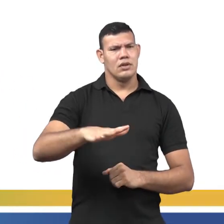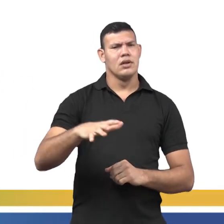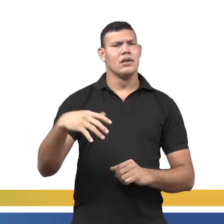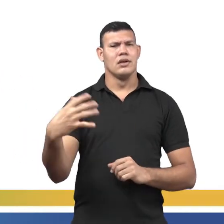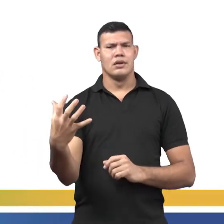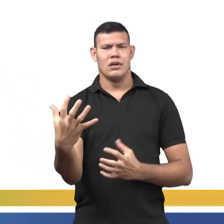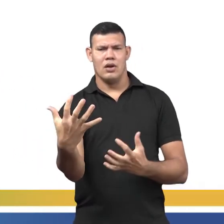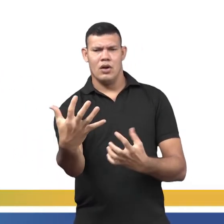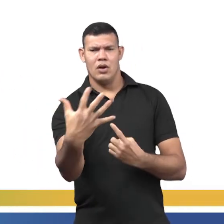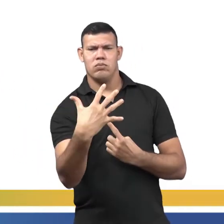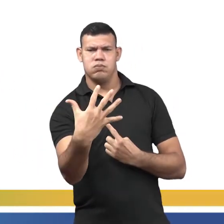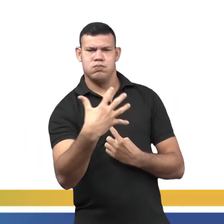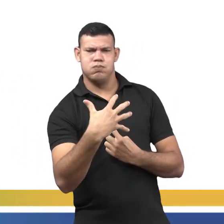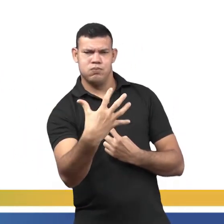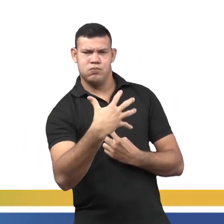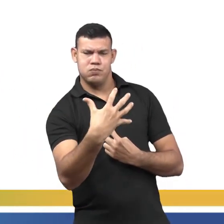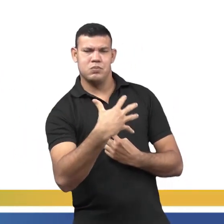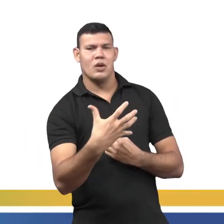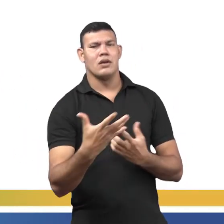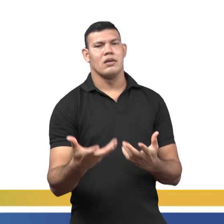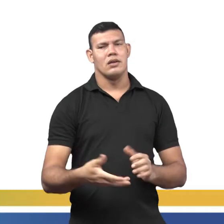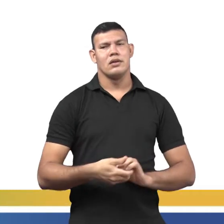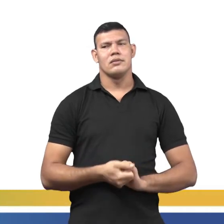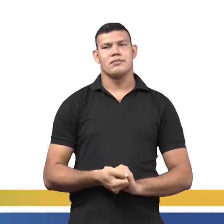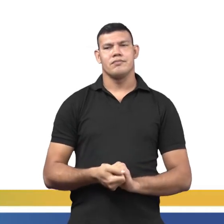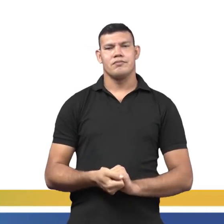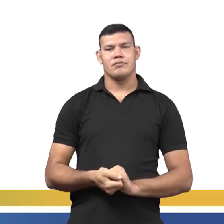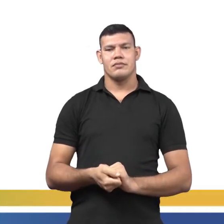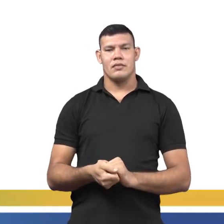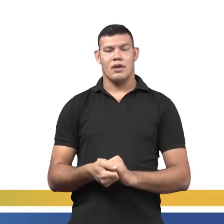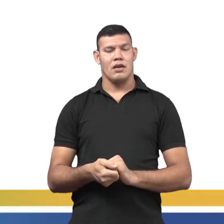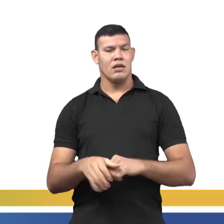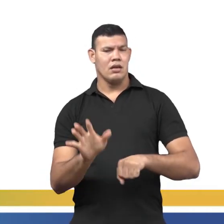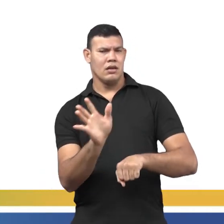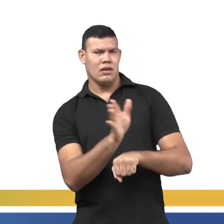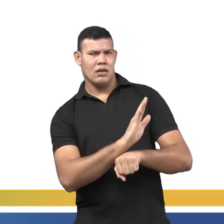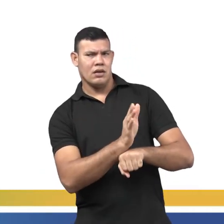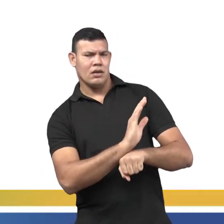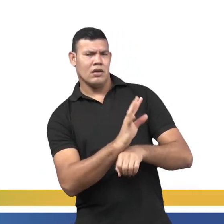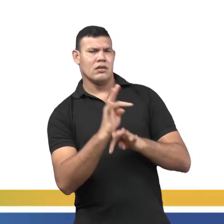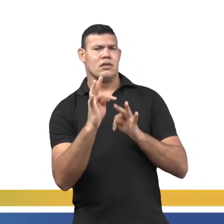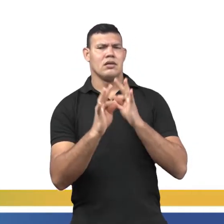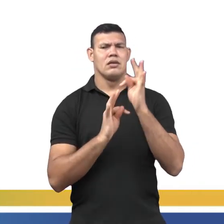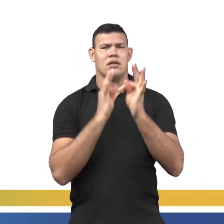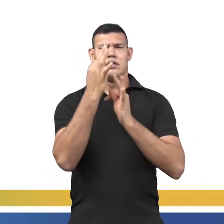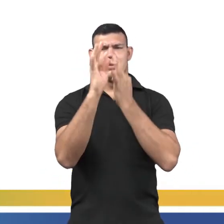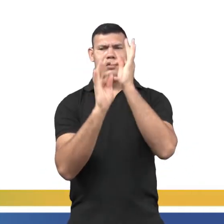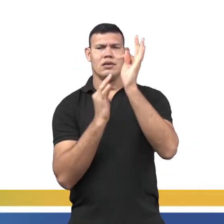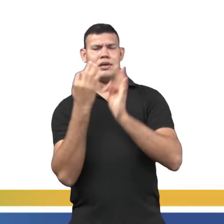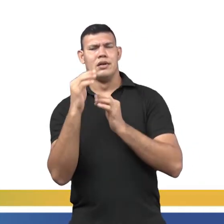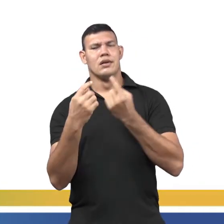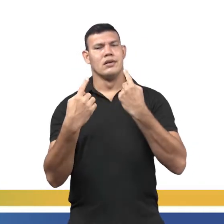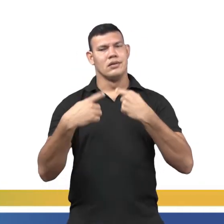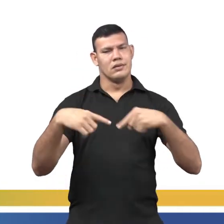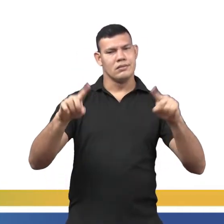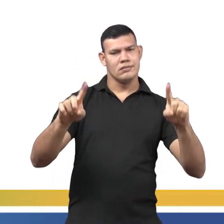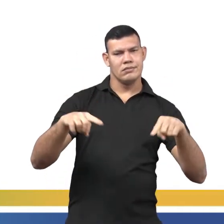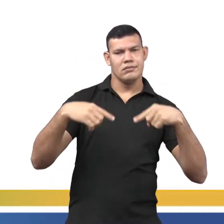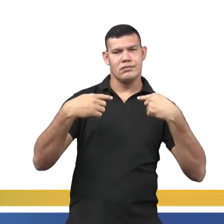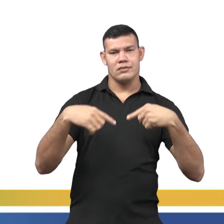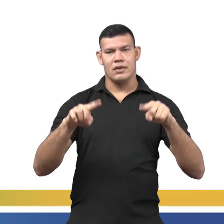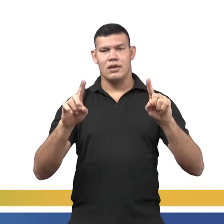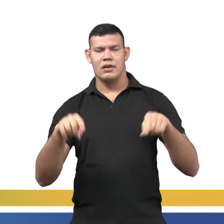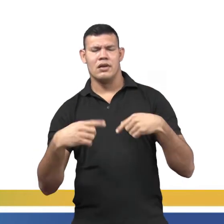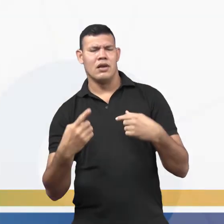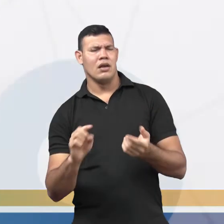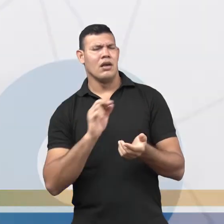exemplo, ele é referência no que se diz respeito a filmes, a tecnologia, a música, entretenimento,